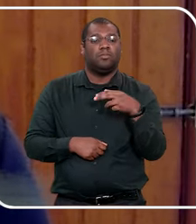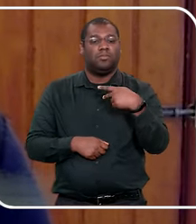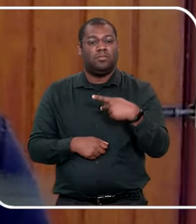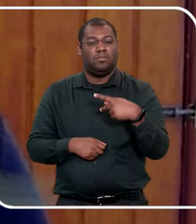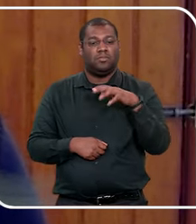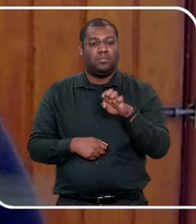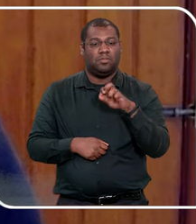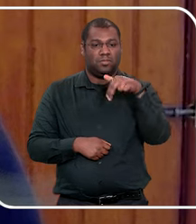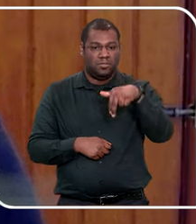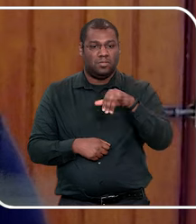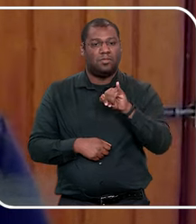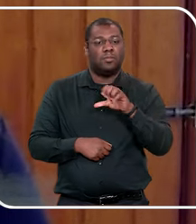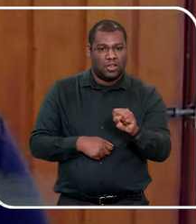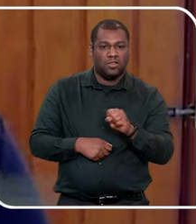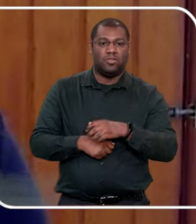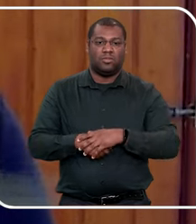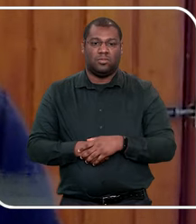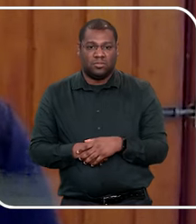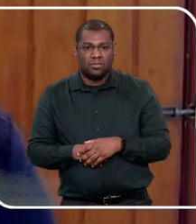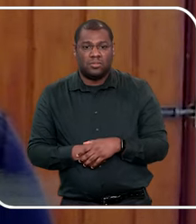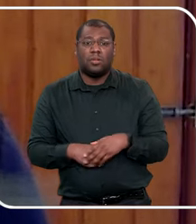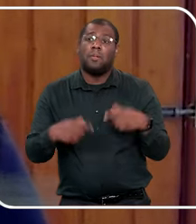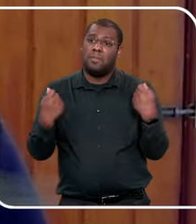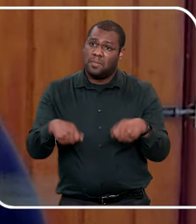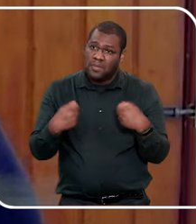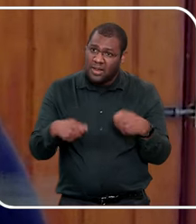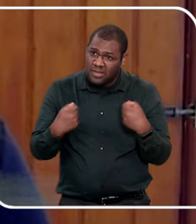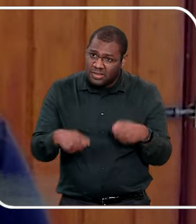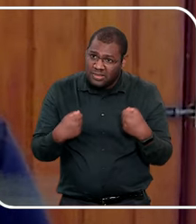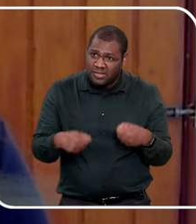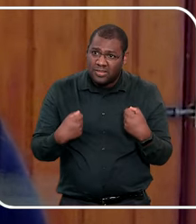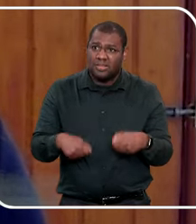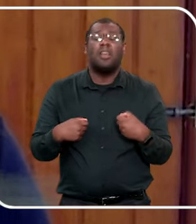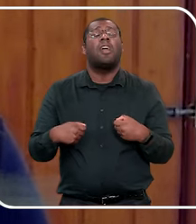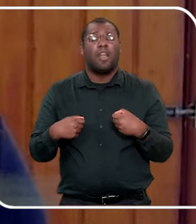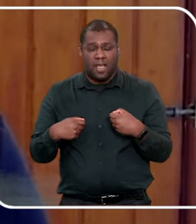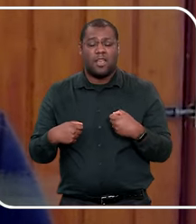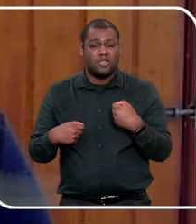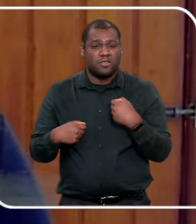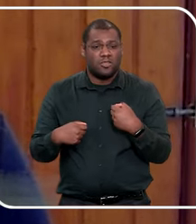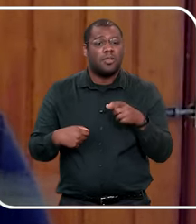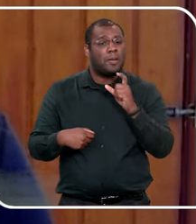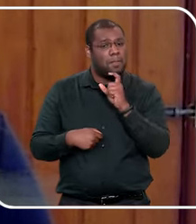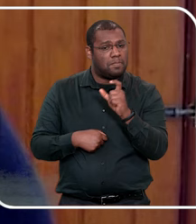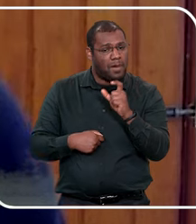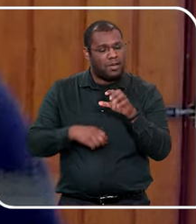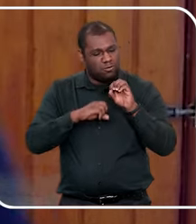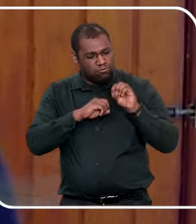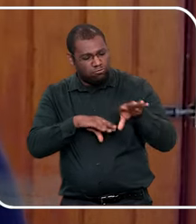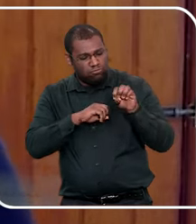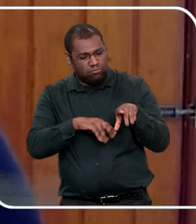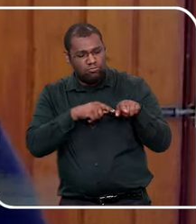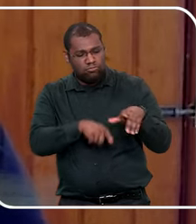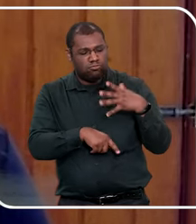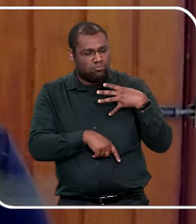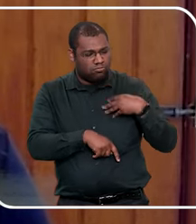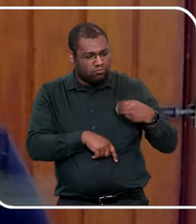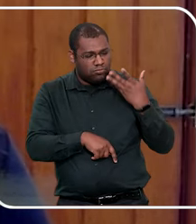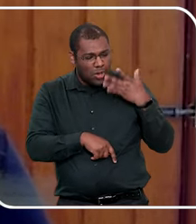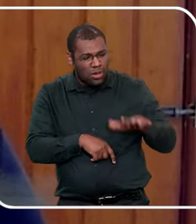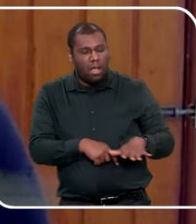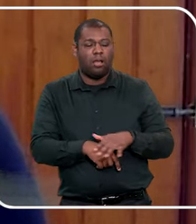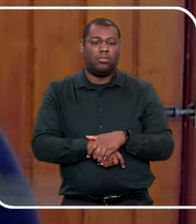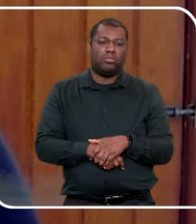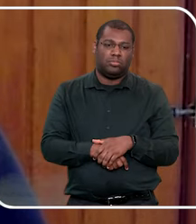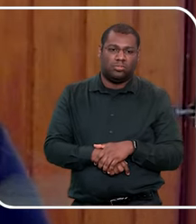não nomear exatamente, nomeia, não é feio você falar vagina e pênis, buva, não é feio, e aí eu uso o apelido, porque eu gosto de falar